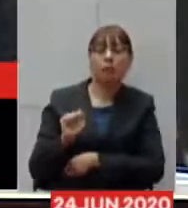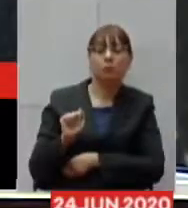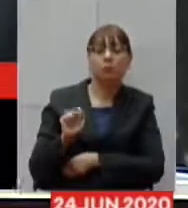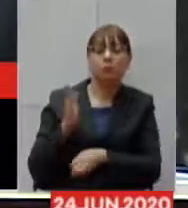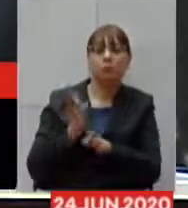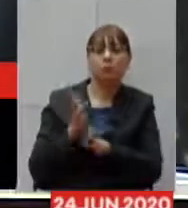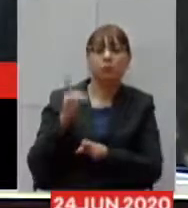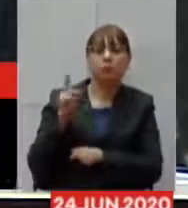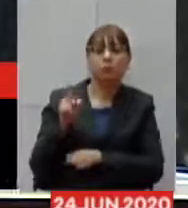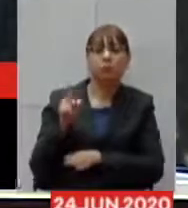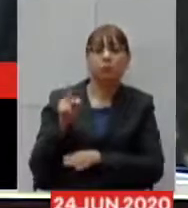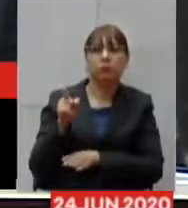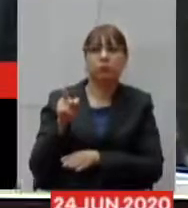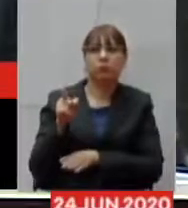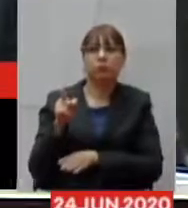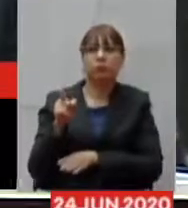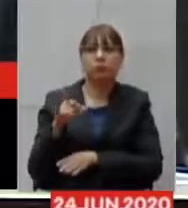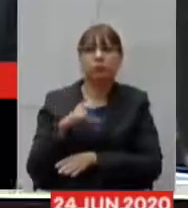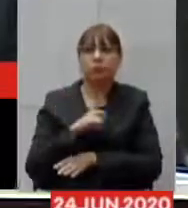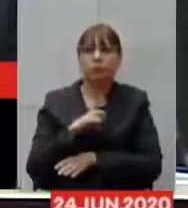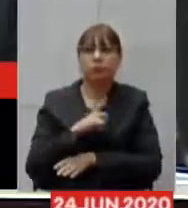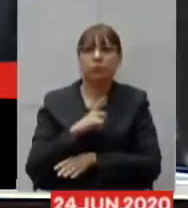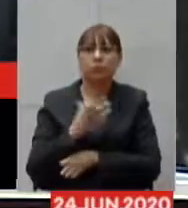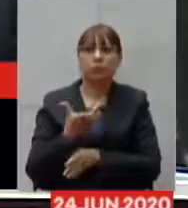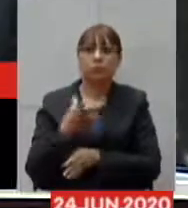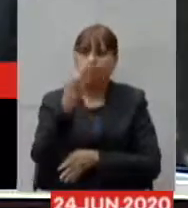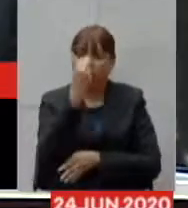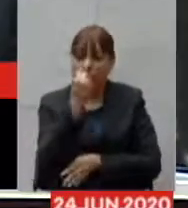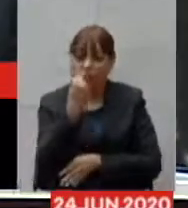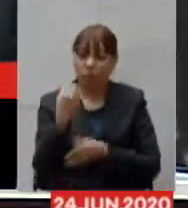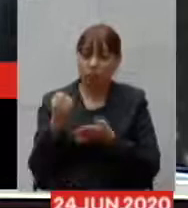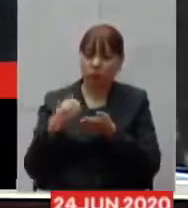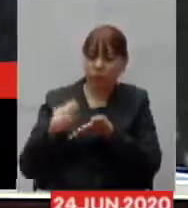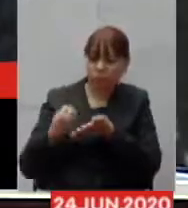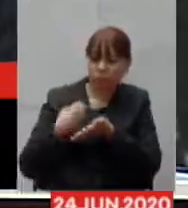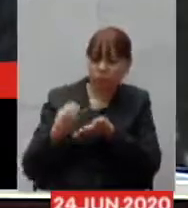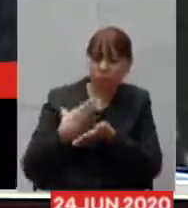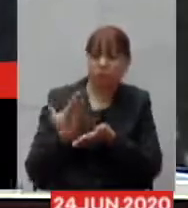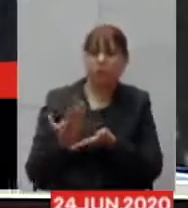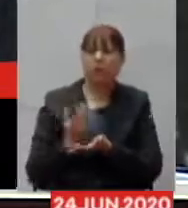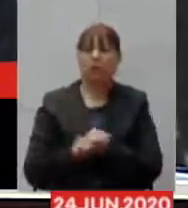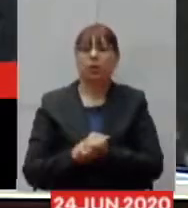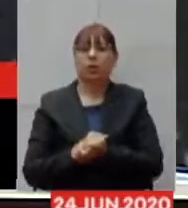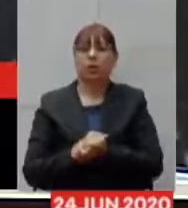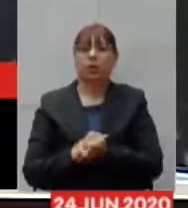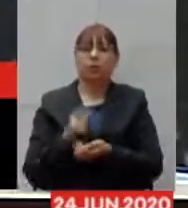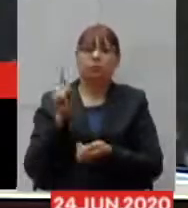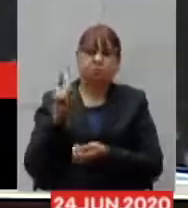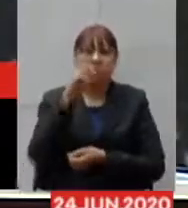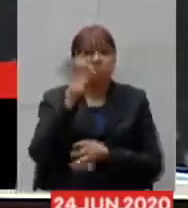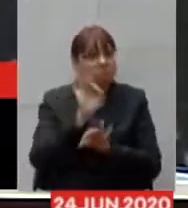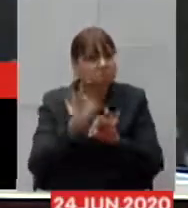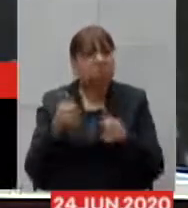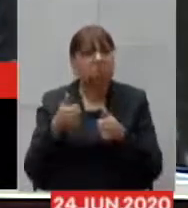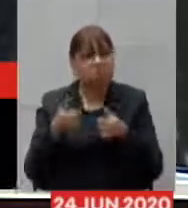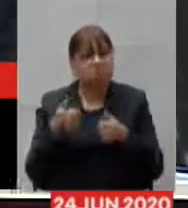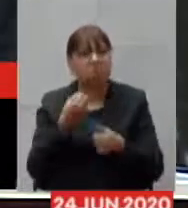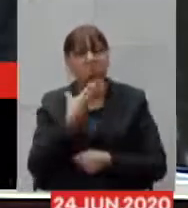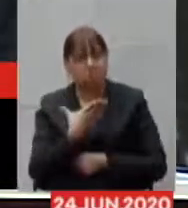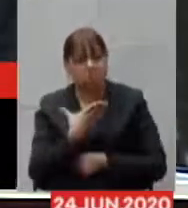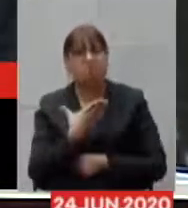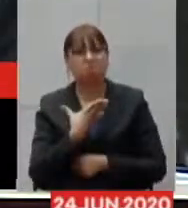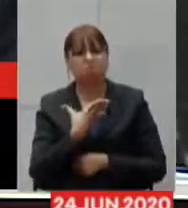foi entregue agora no hospital com fotos eu tenho fotos aqui no meu celular lá em Ubar muito bom que vai dar um